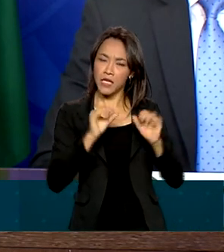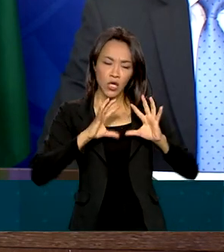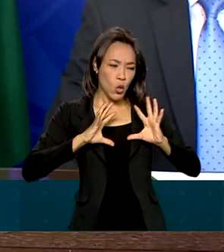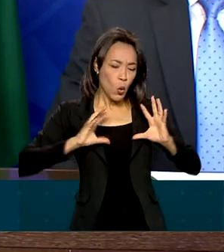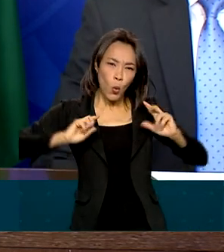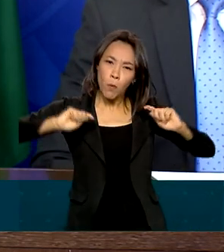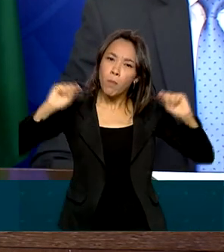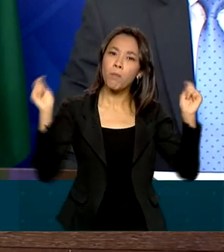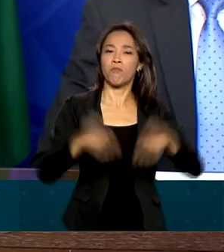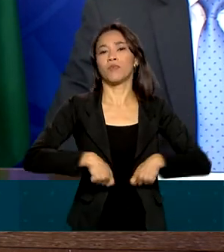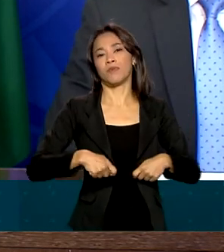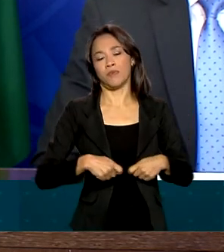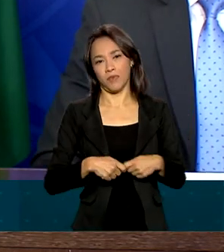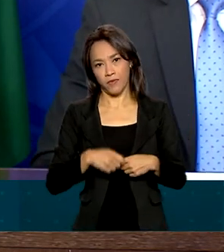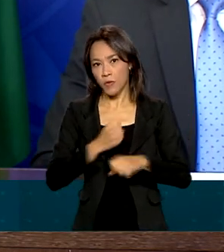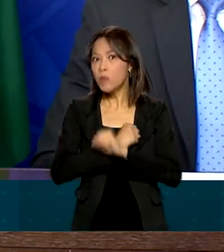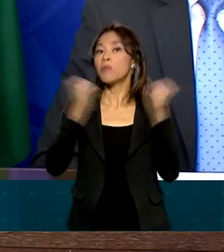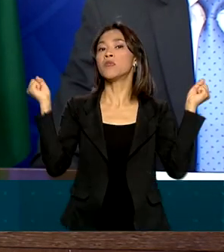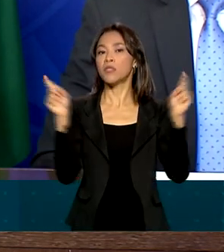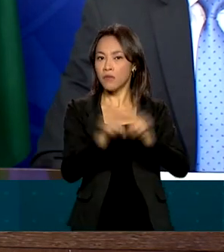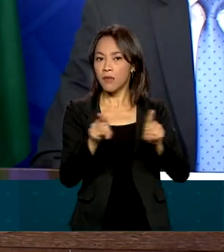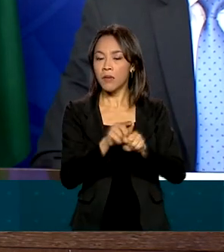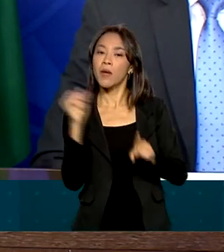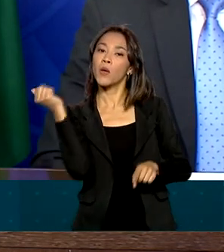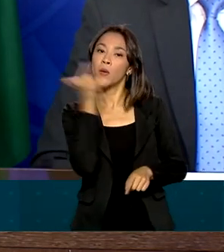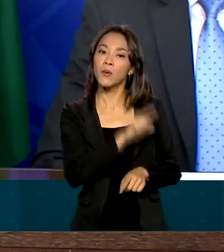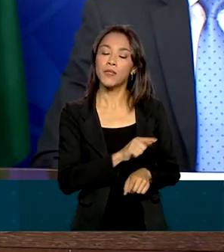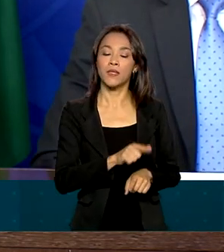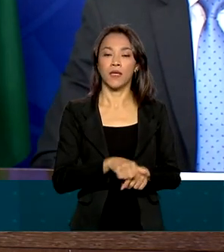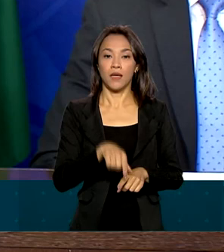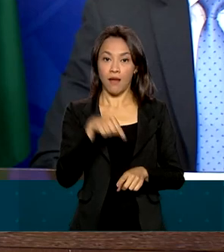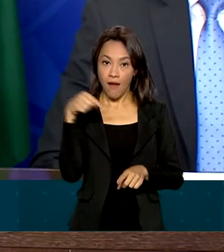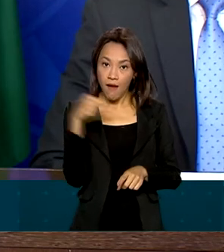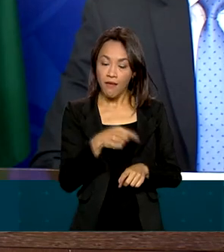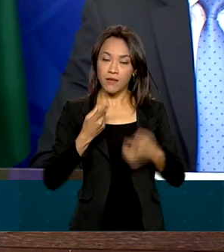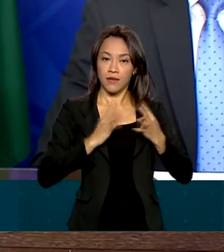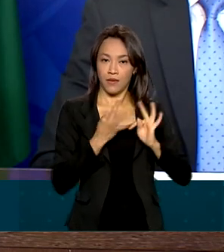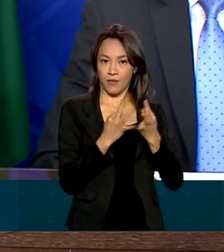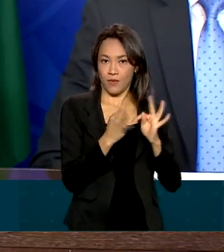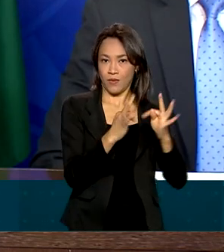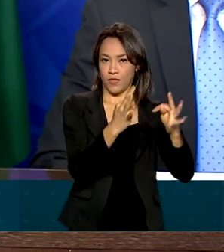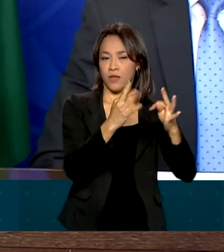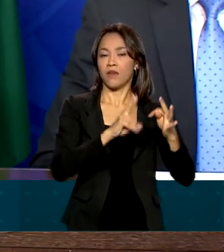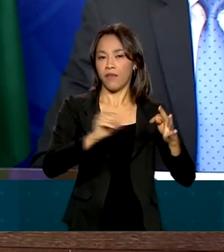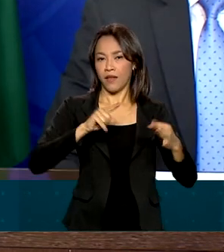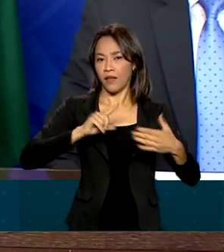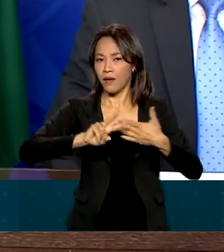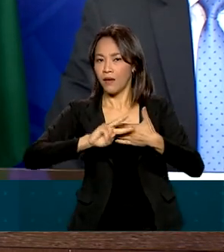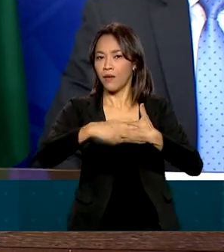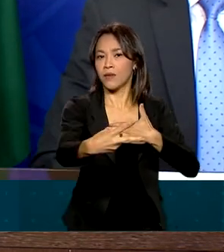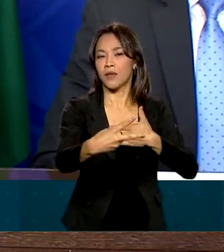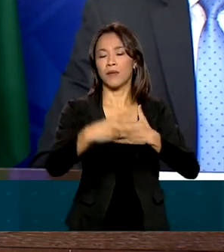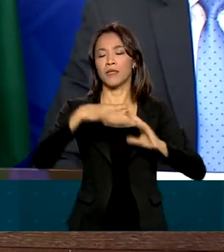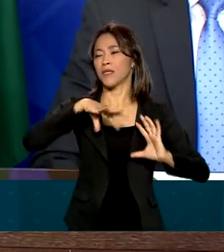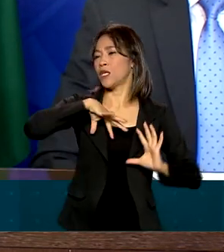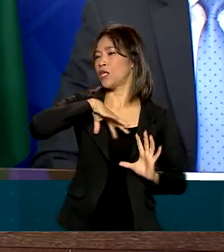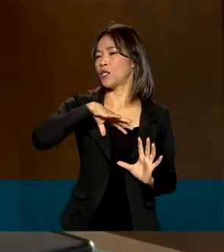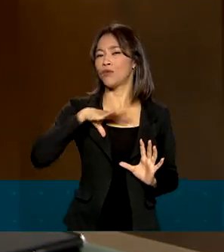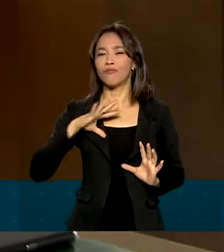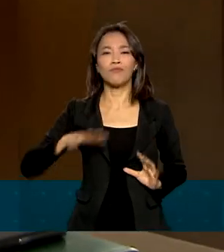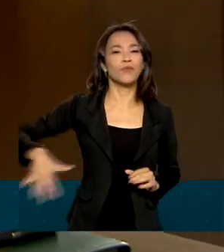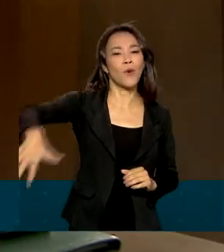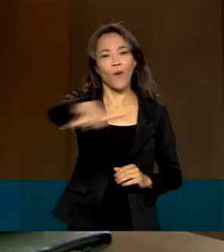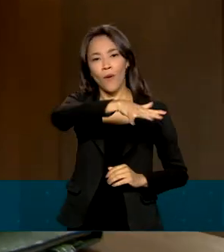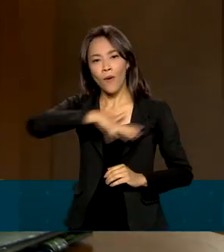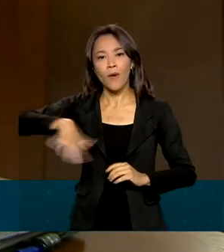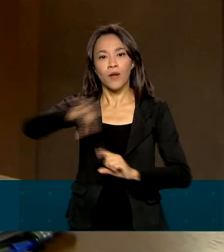para conseguirmos adquirir essa tecnologia que terá um reflexo em toda a sociedade brasileira.